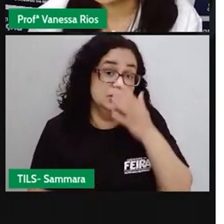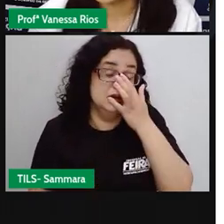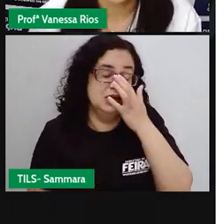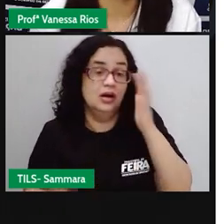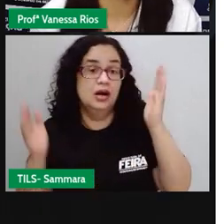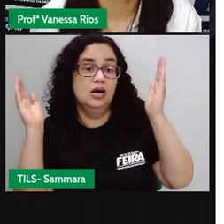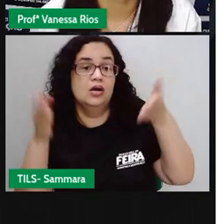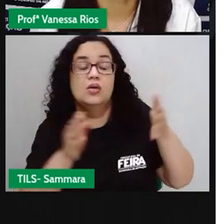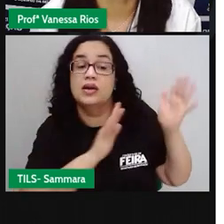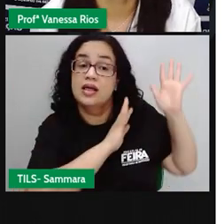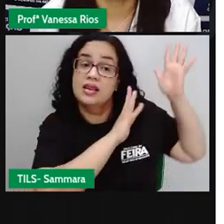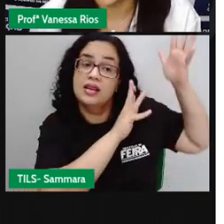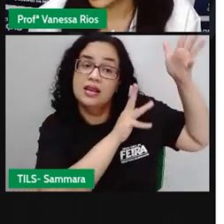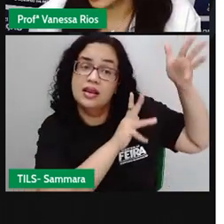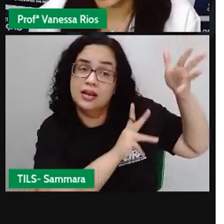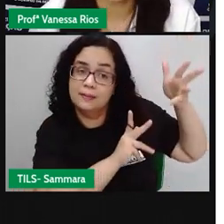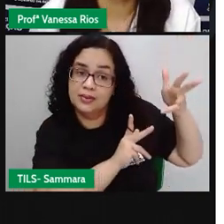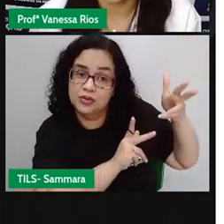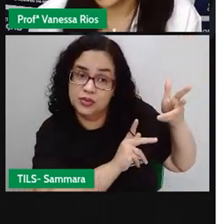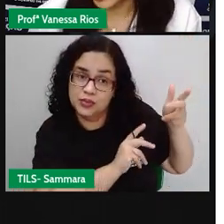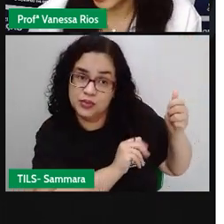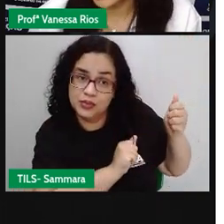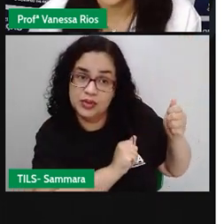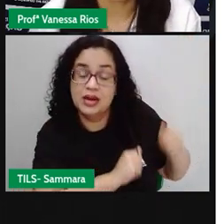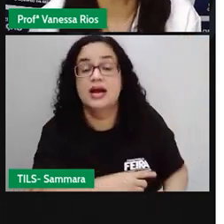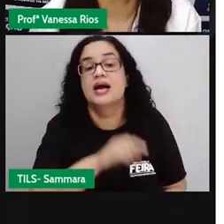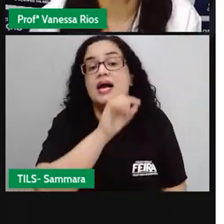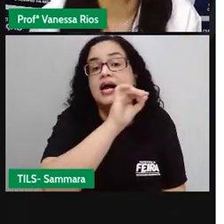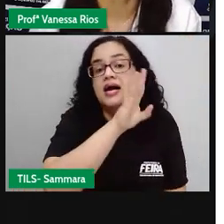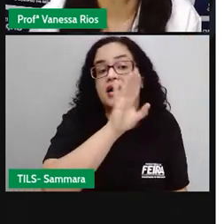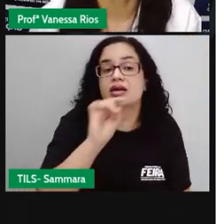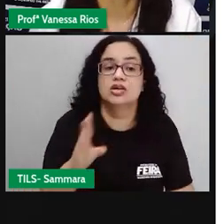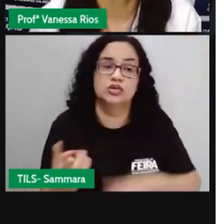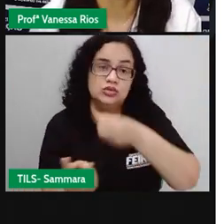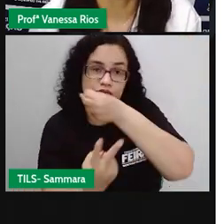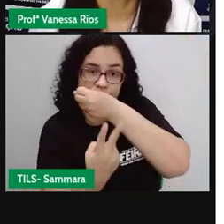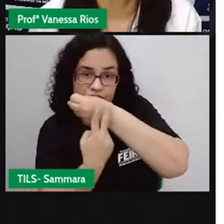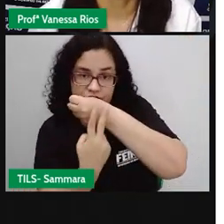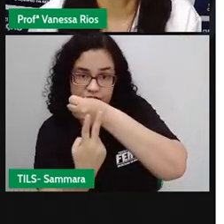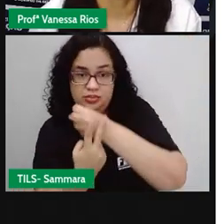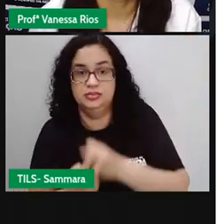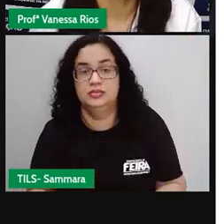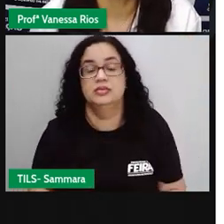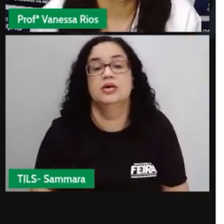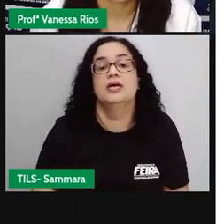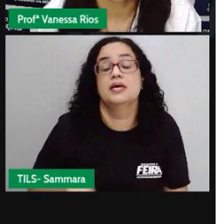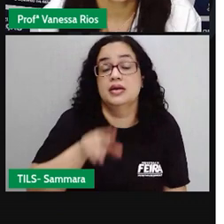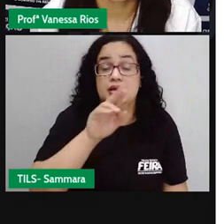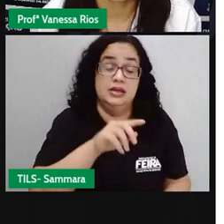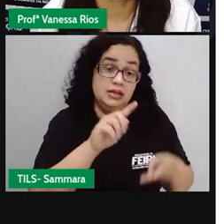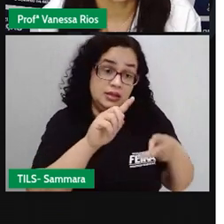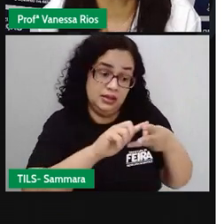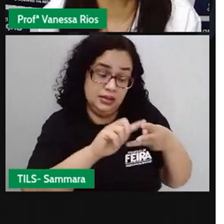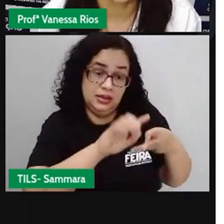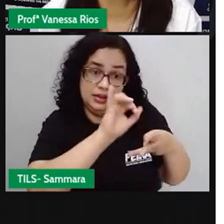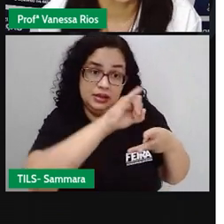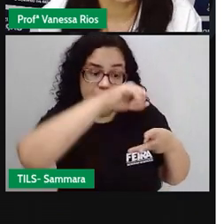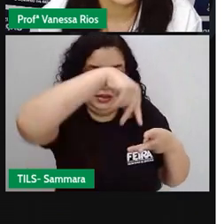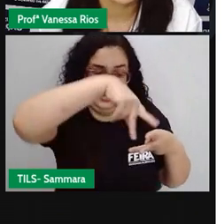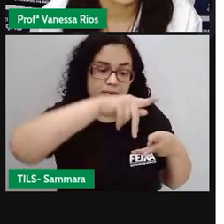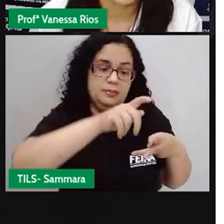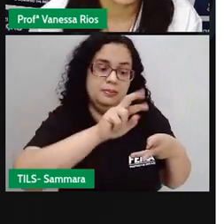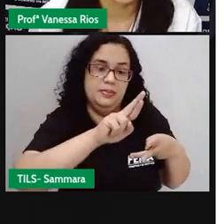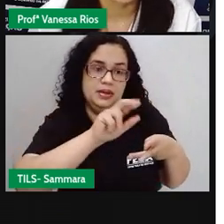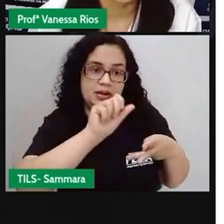E agora a gente revisa um pouquinho sobre cada modo do verbo. No modo imperativo, os verbos